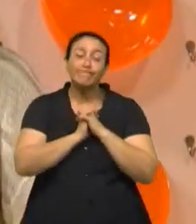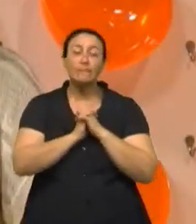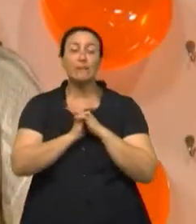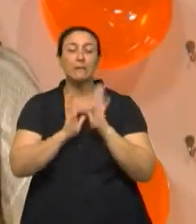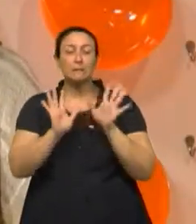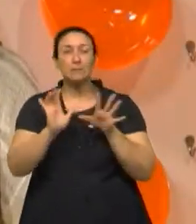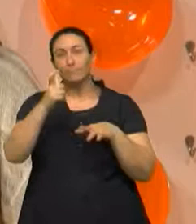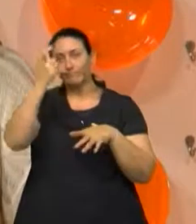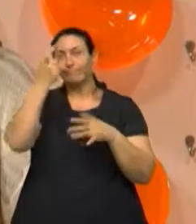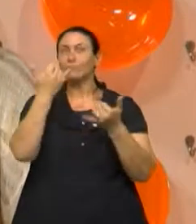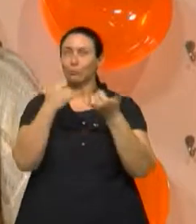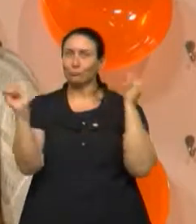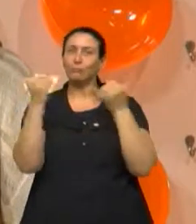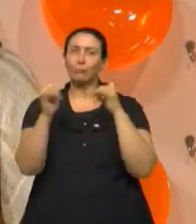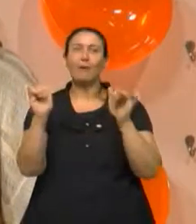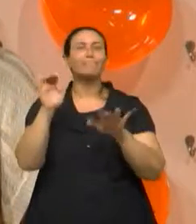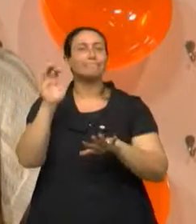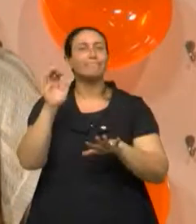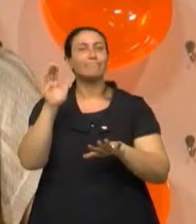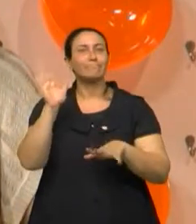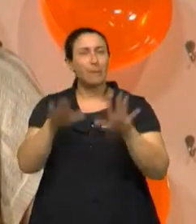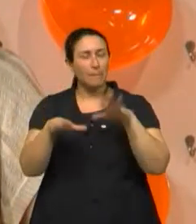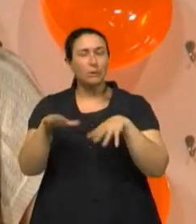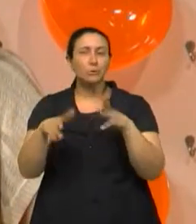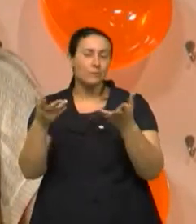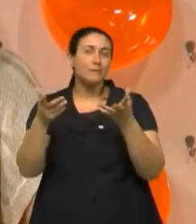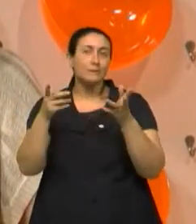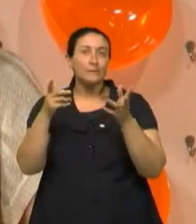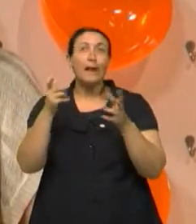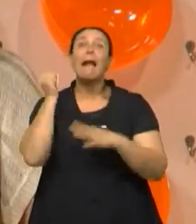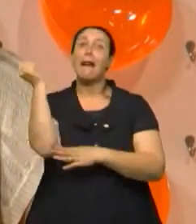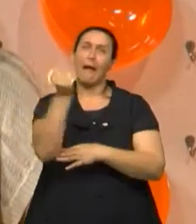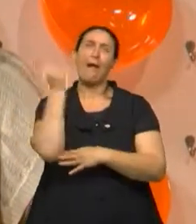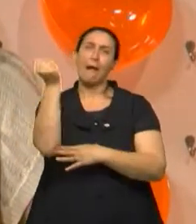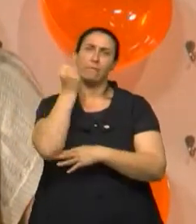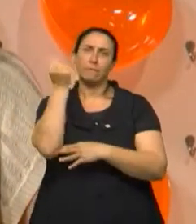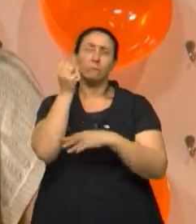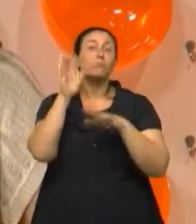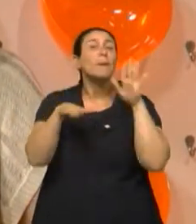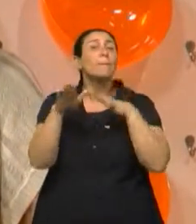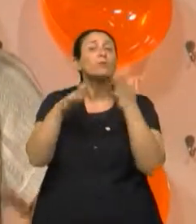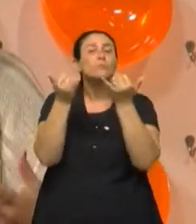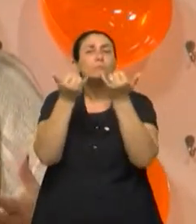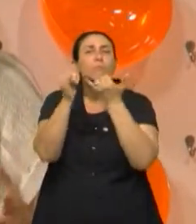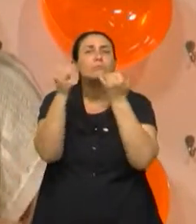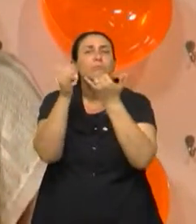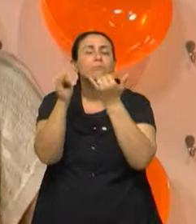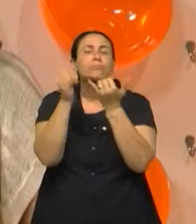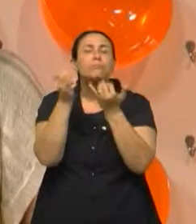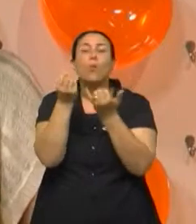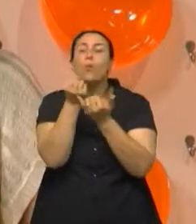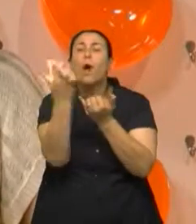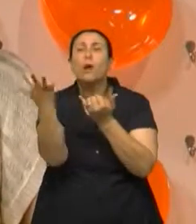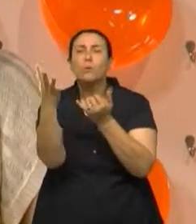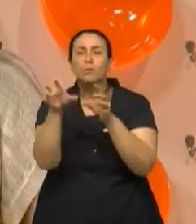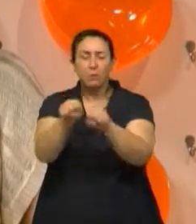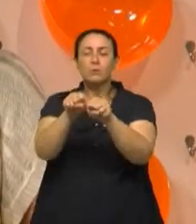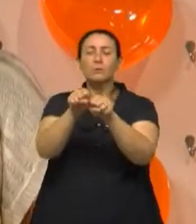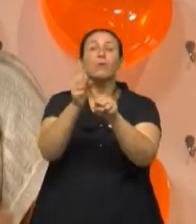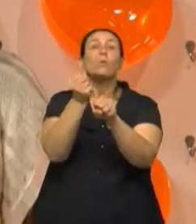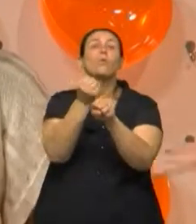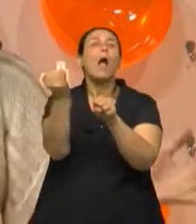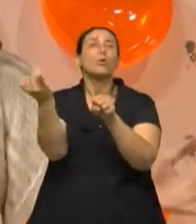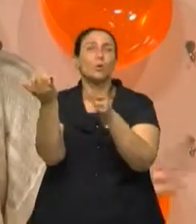elétrico é um problema, né? A gravidade do choque depende muito da fonte de energia daquela